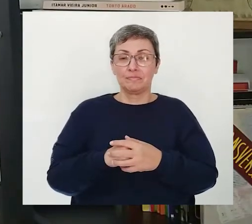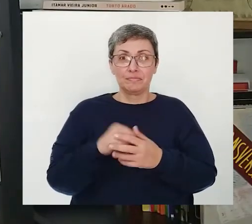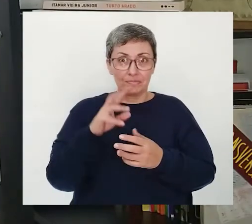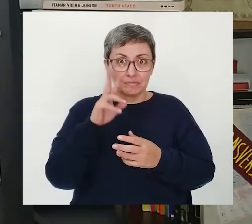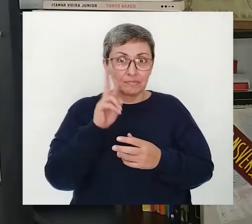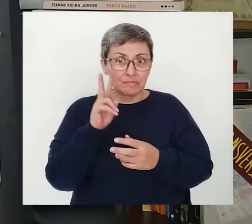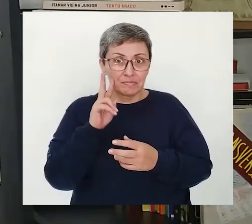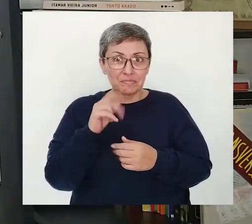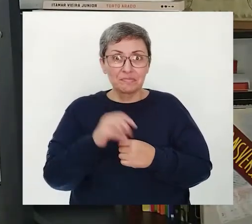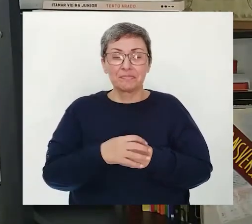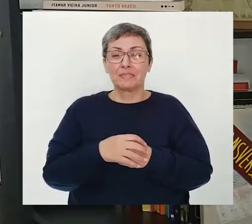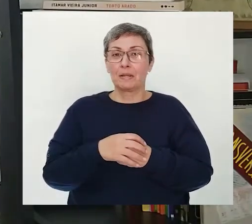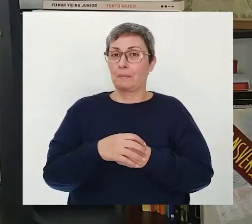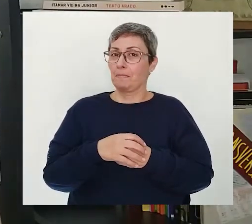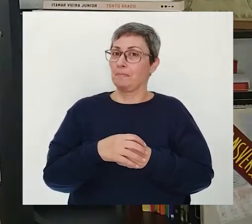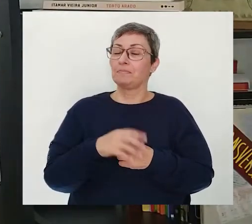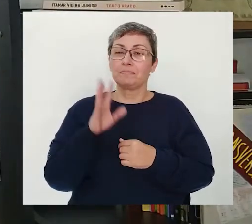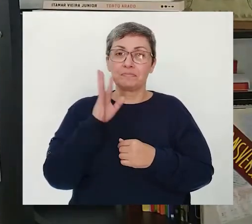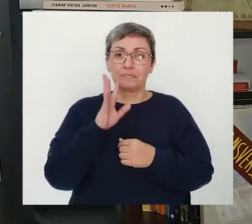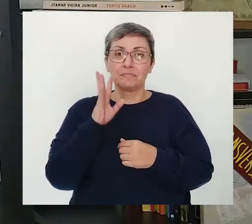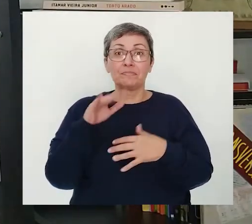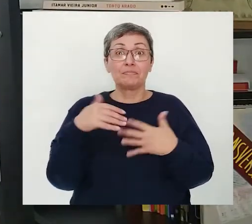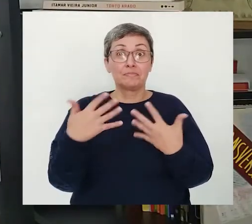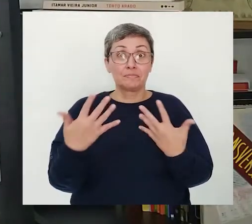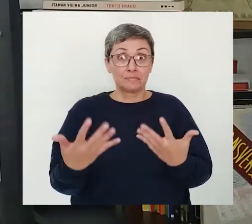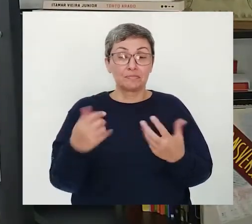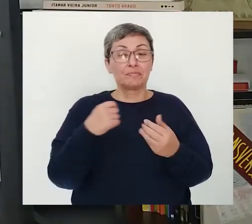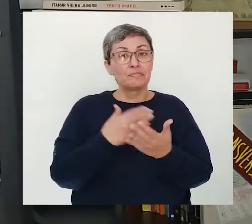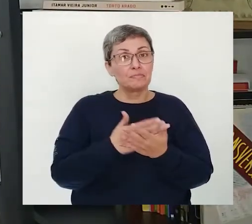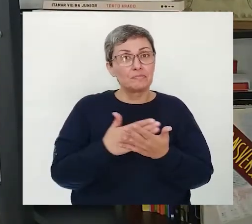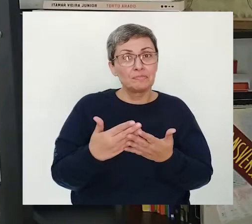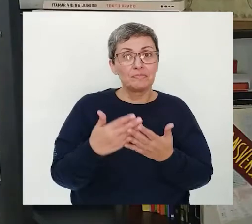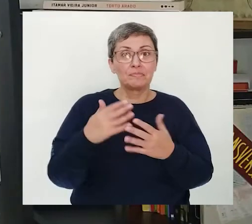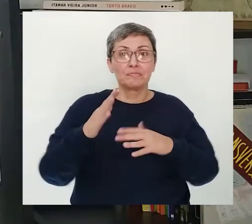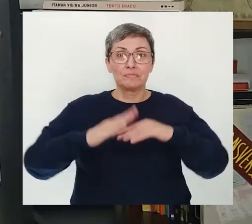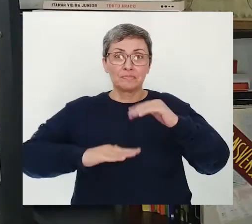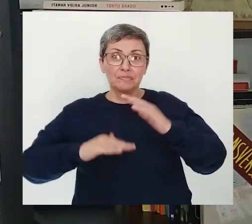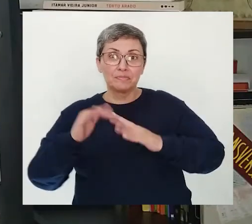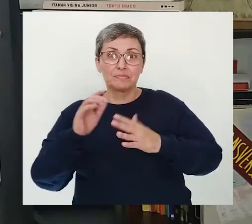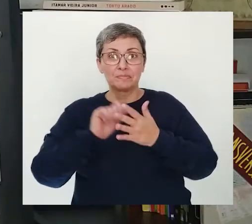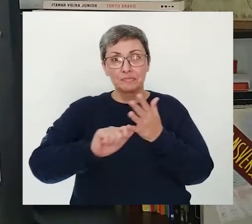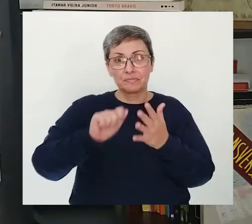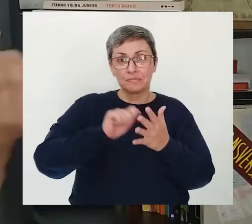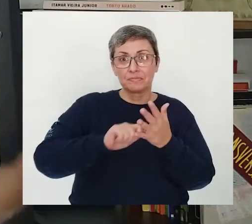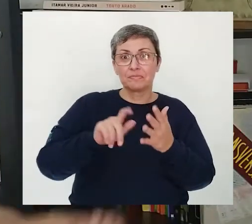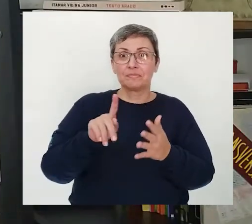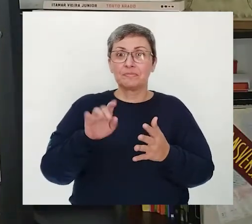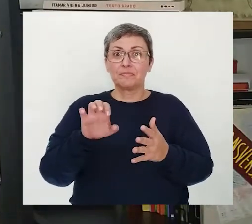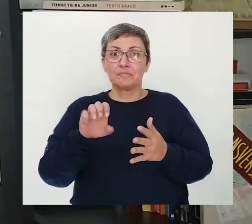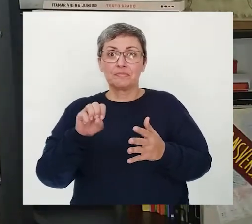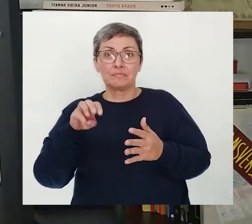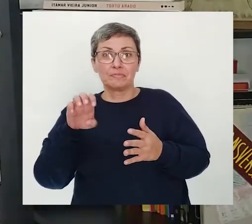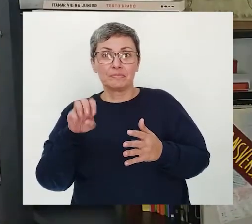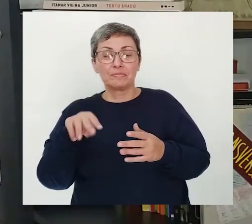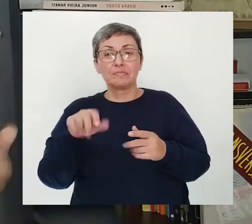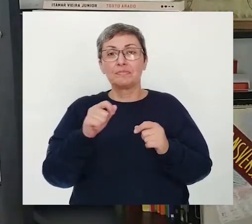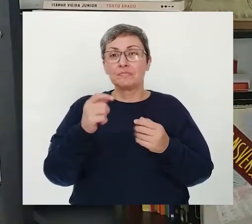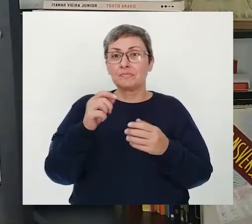Vocês lembraram? Legal Bom E para começar o exercício De escrever um poema